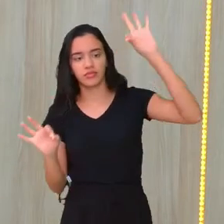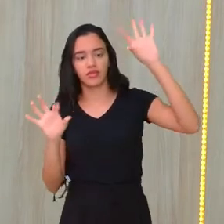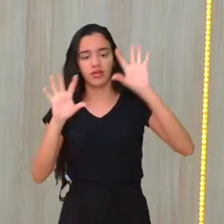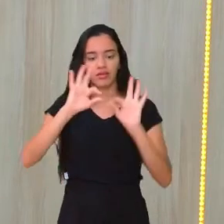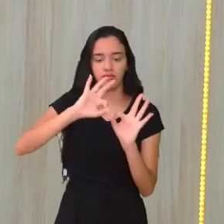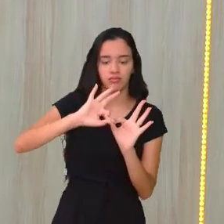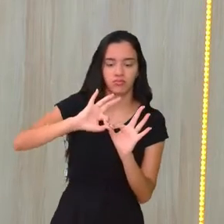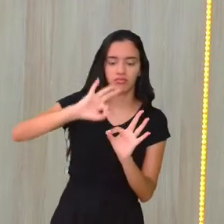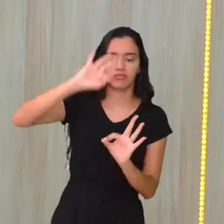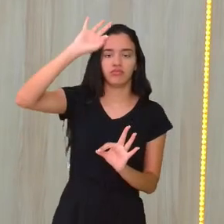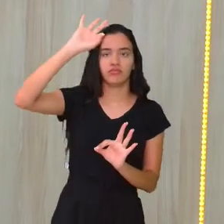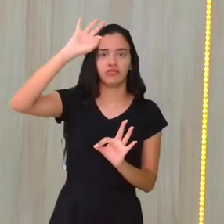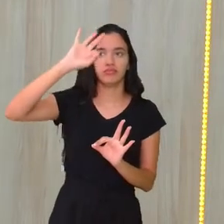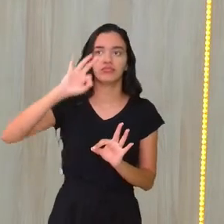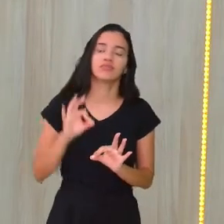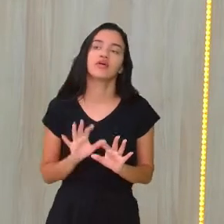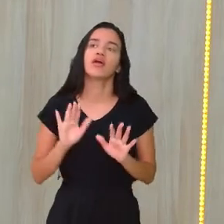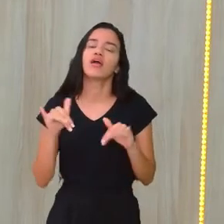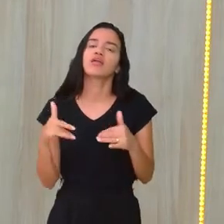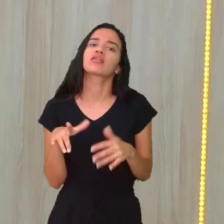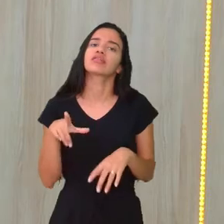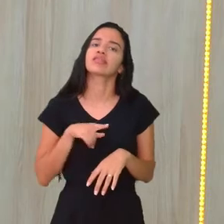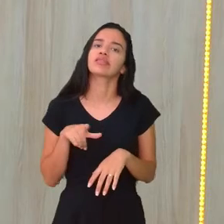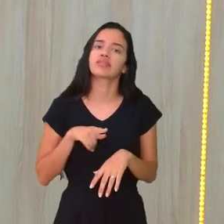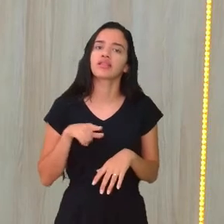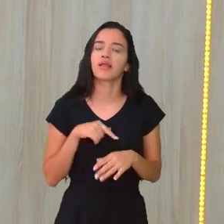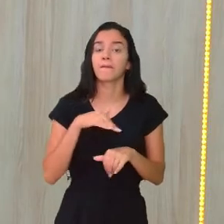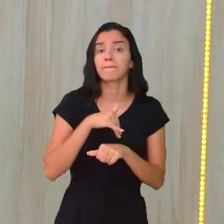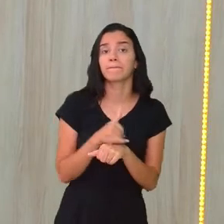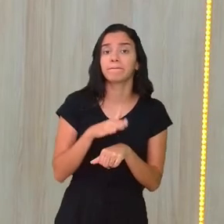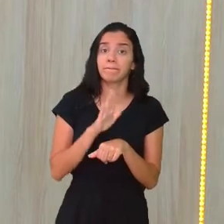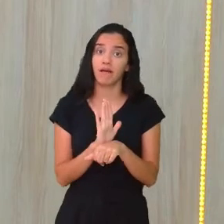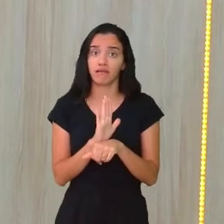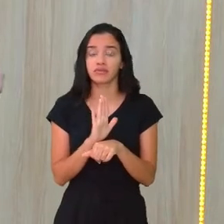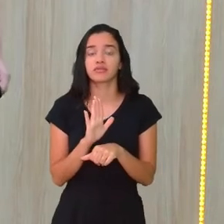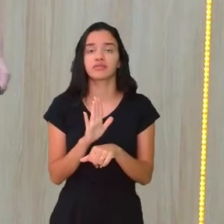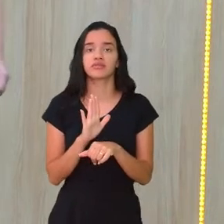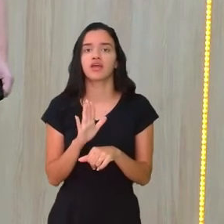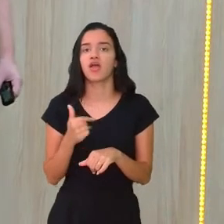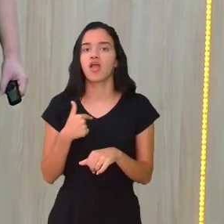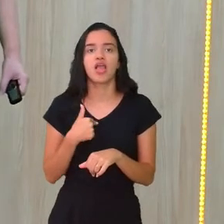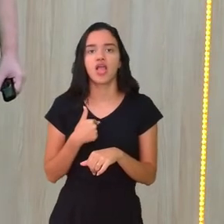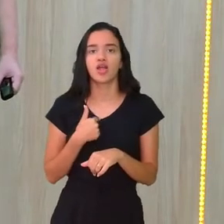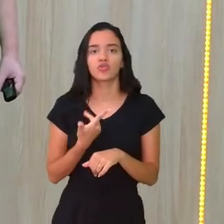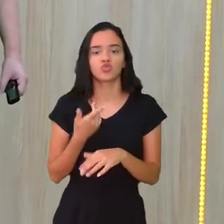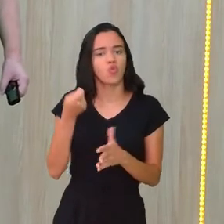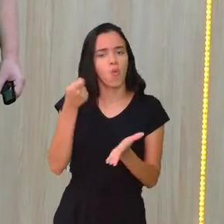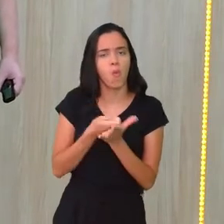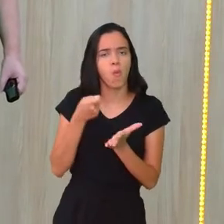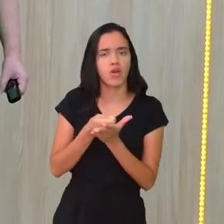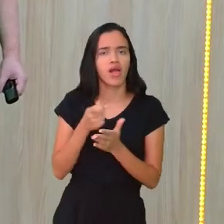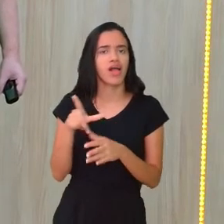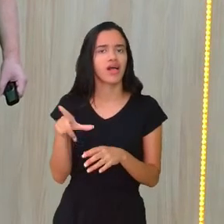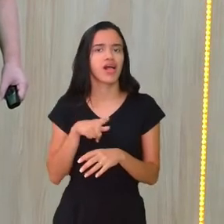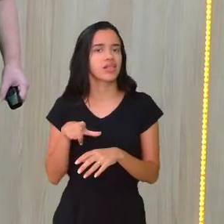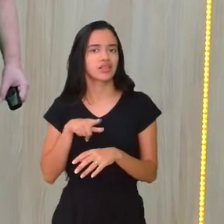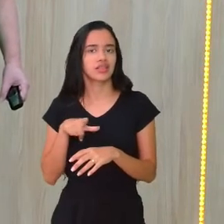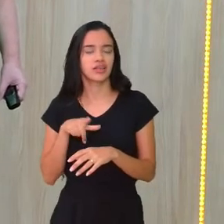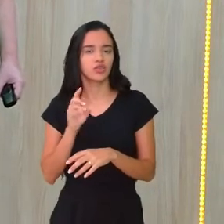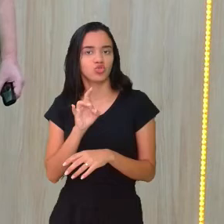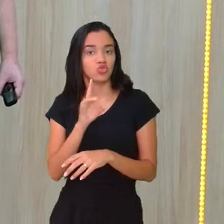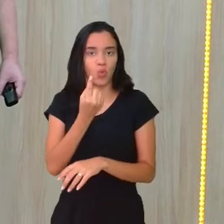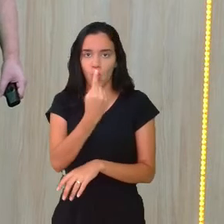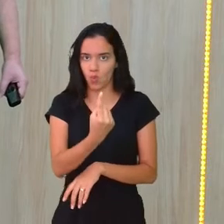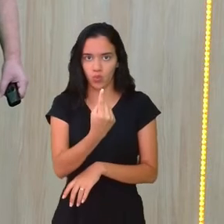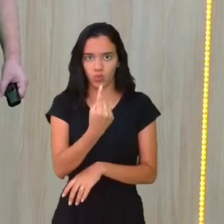nesta ponta e nesta ponta. Então, eu tenho mais de um eixo de simetria. Eu não sou obrigada a ter apenas